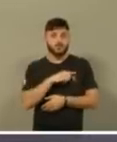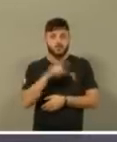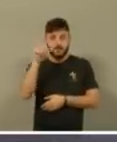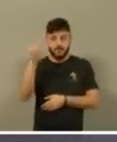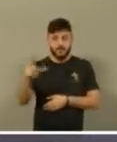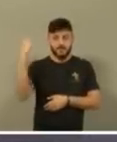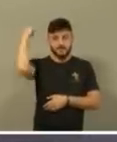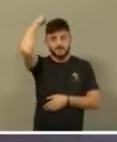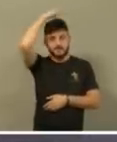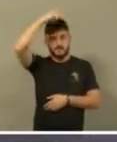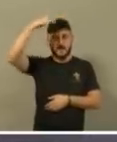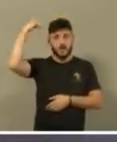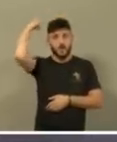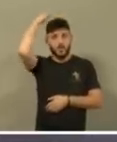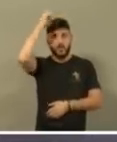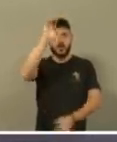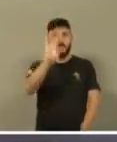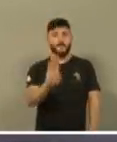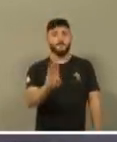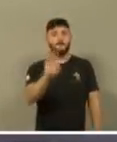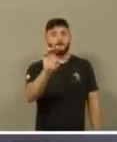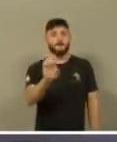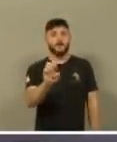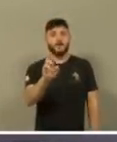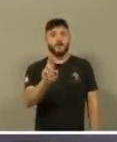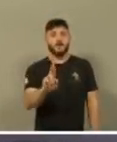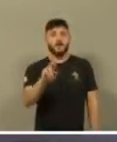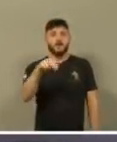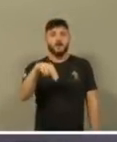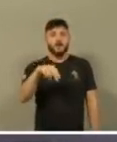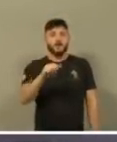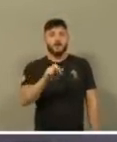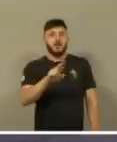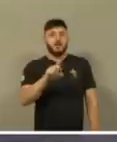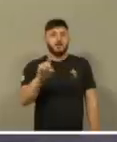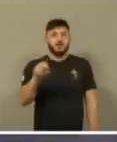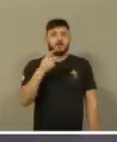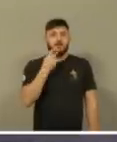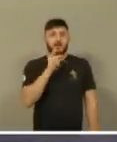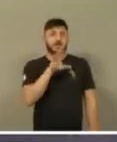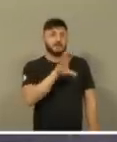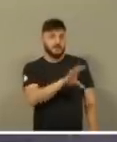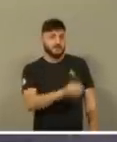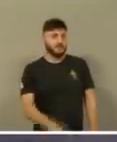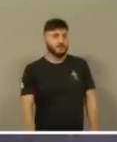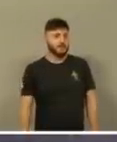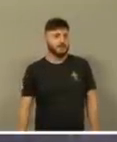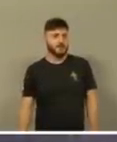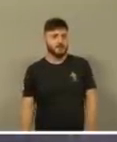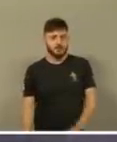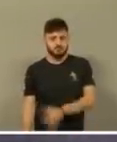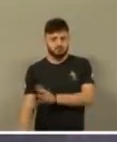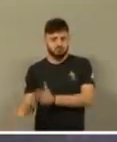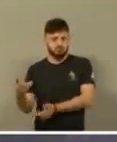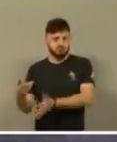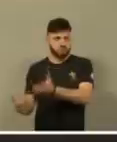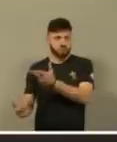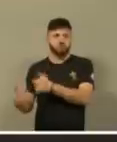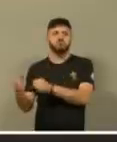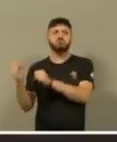igreja, São Bernardo de Claraval vai dizer assim, são grandes as potências do inferno,